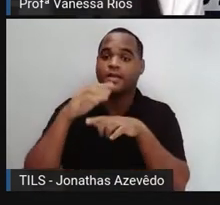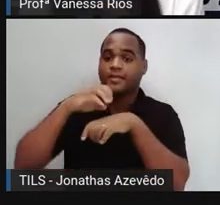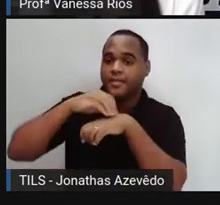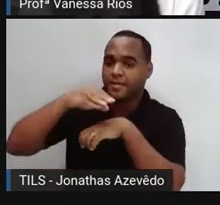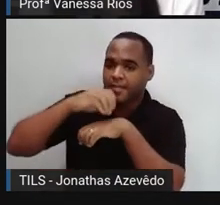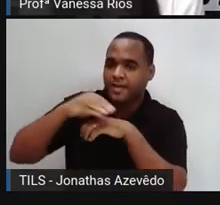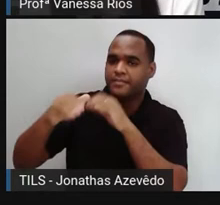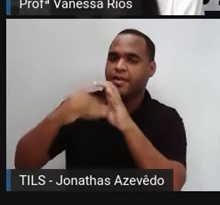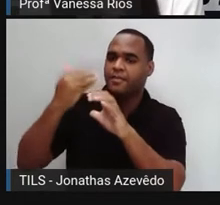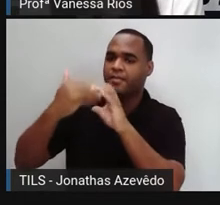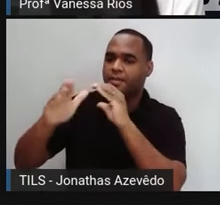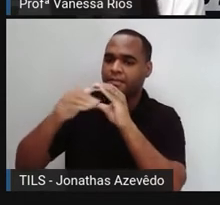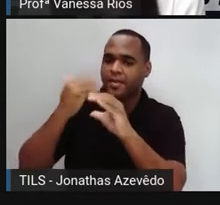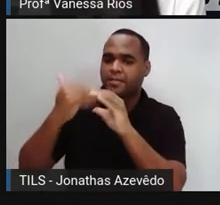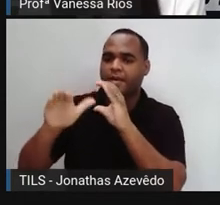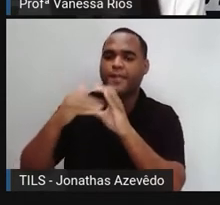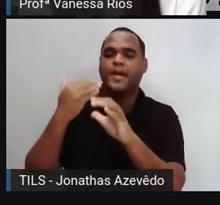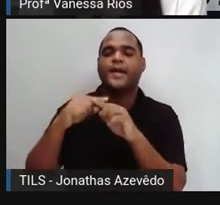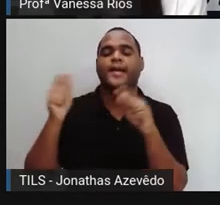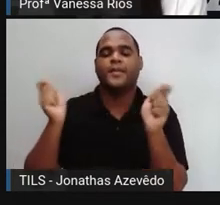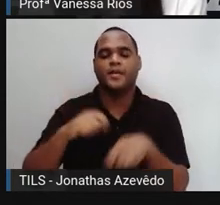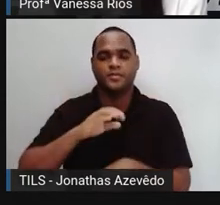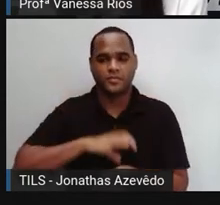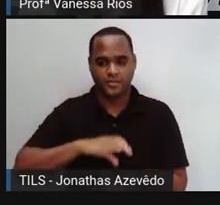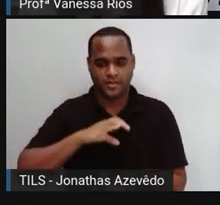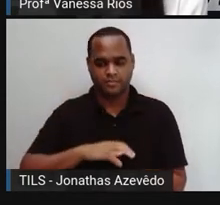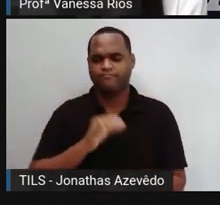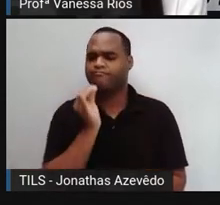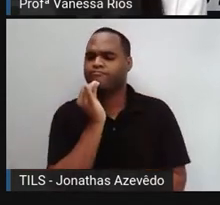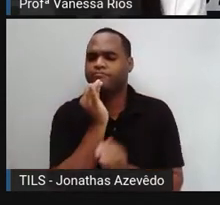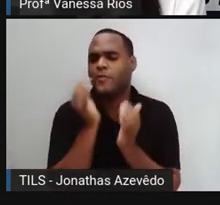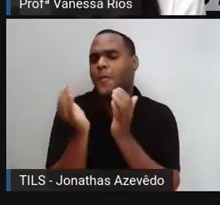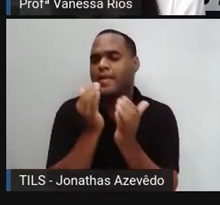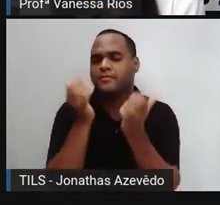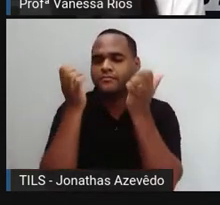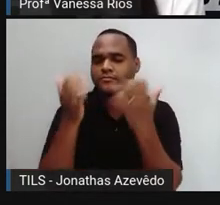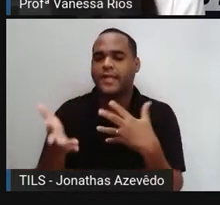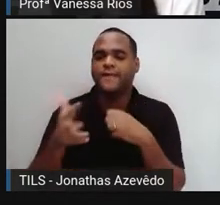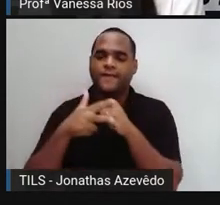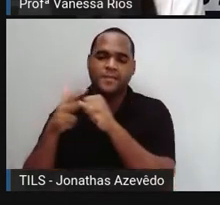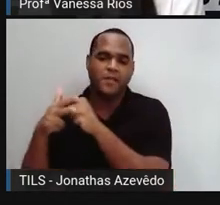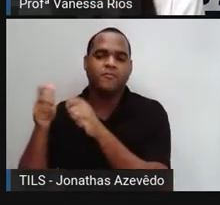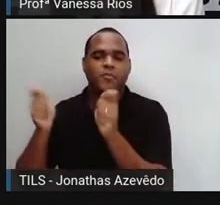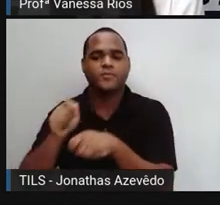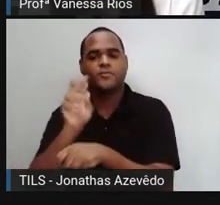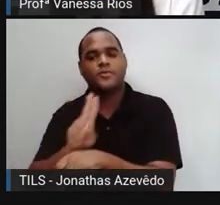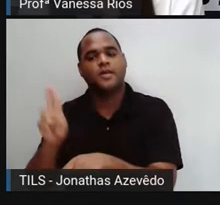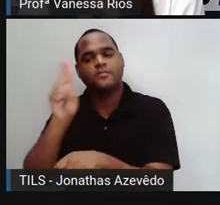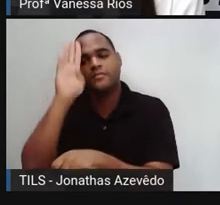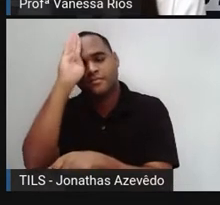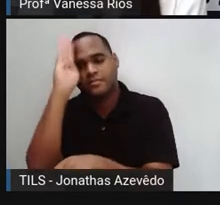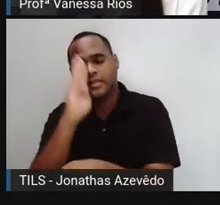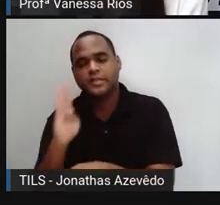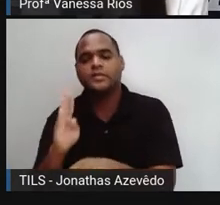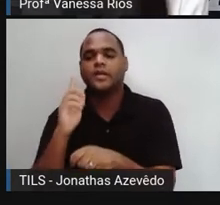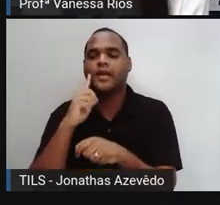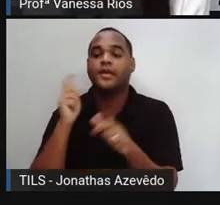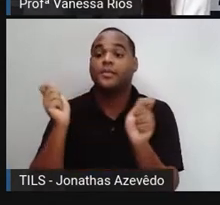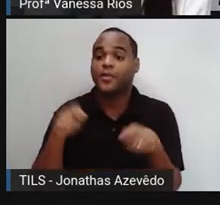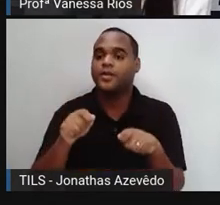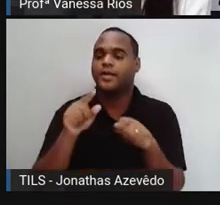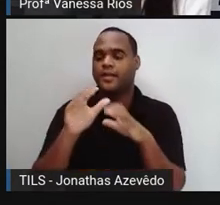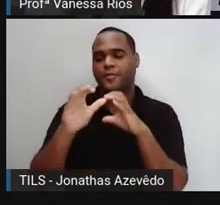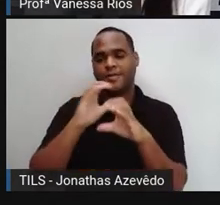transmissão de uma mensagem. A língua portuguesa, por exemplo, é o código verbal mais usado pelos brasileiros no ato